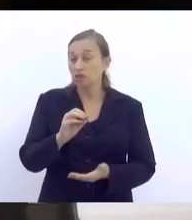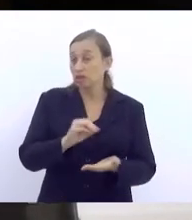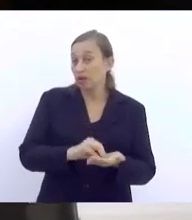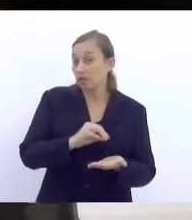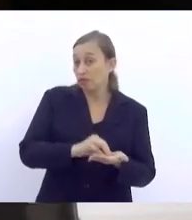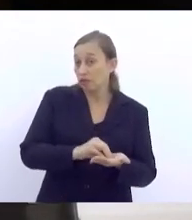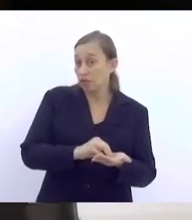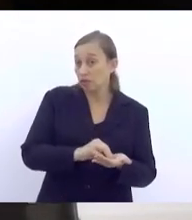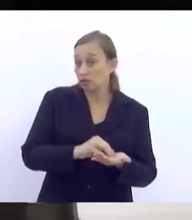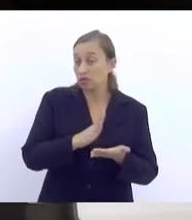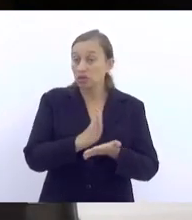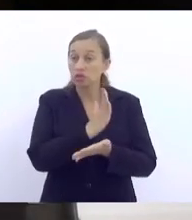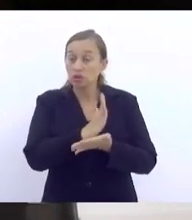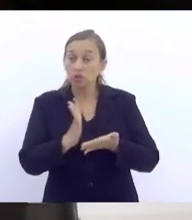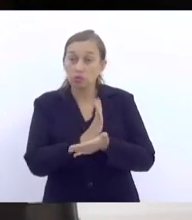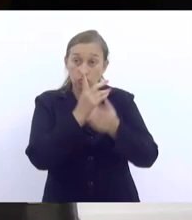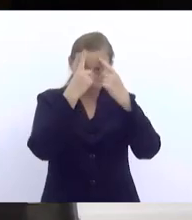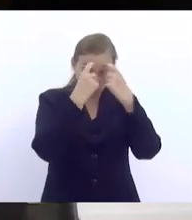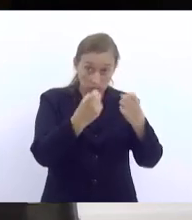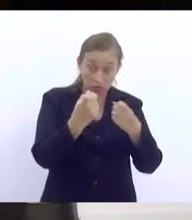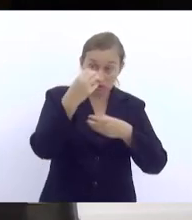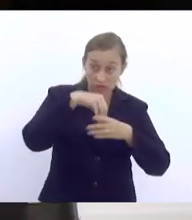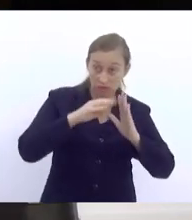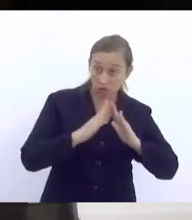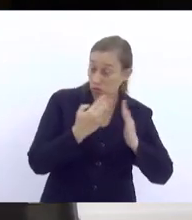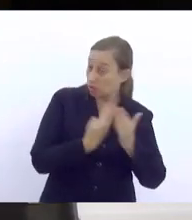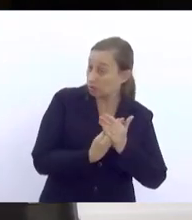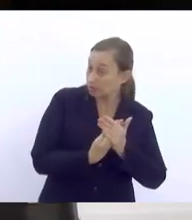por exemplo, de determinadas violências no espaço escolar.